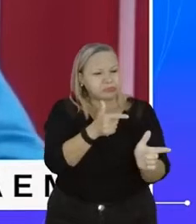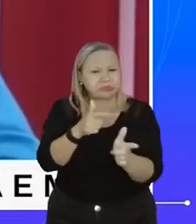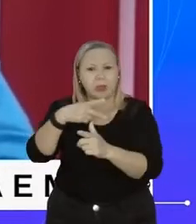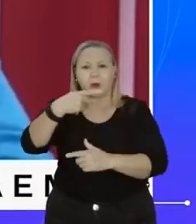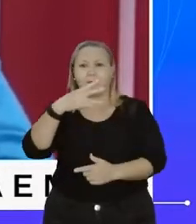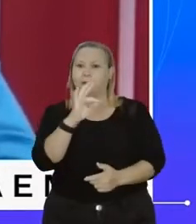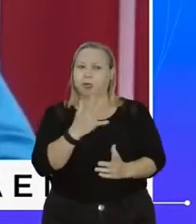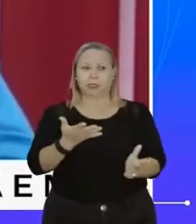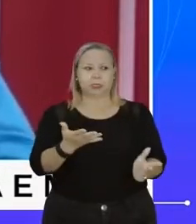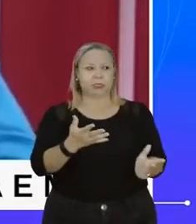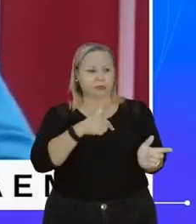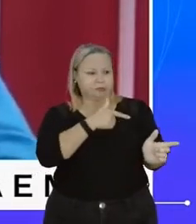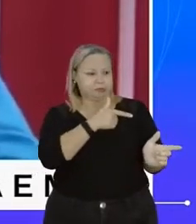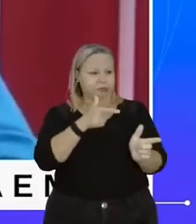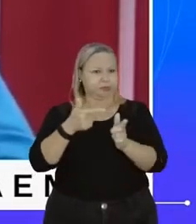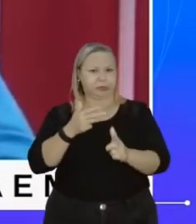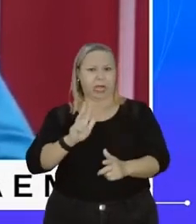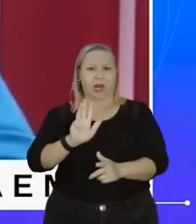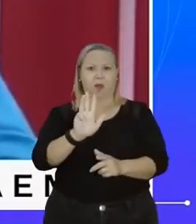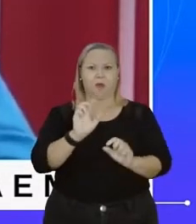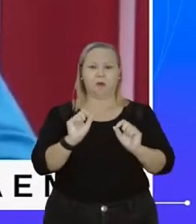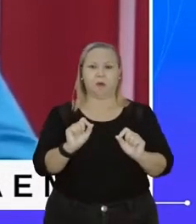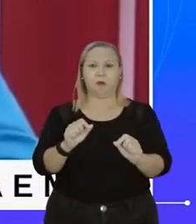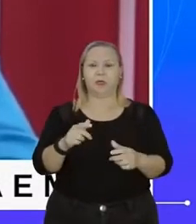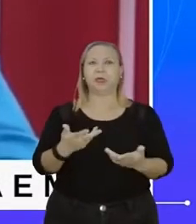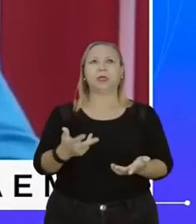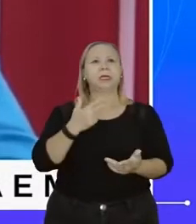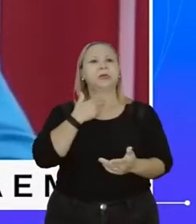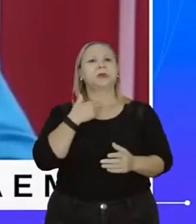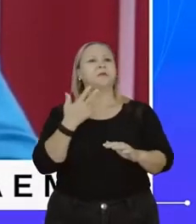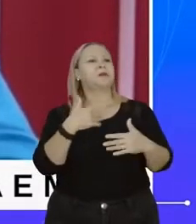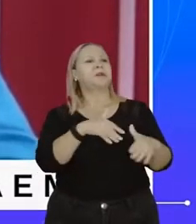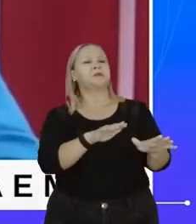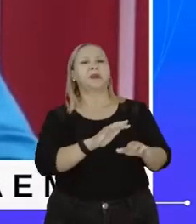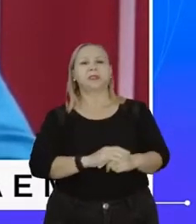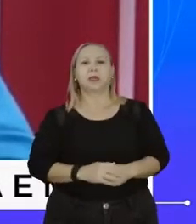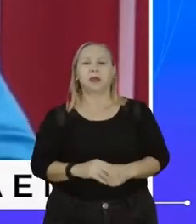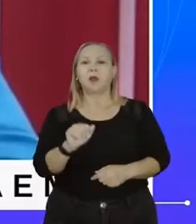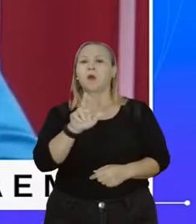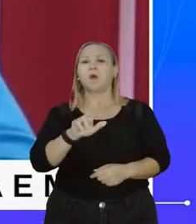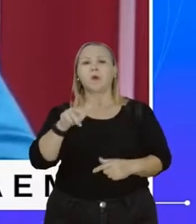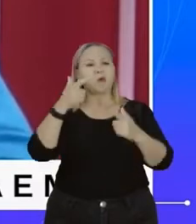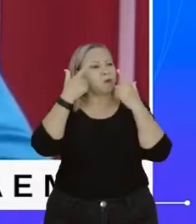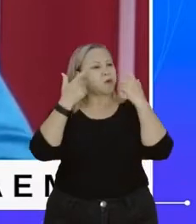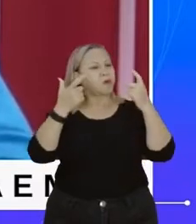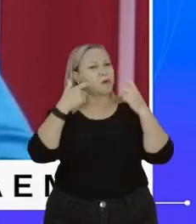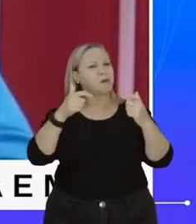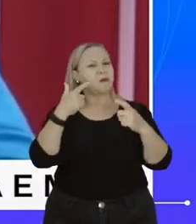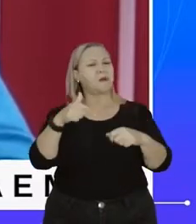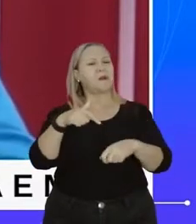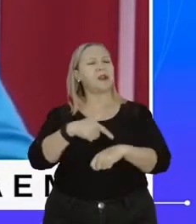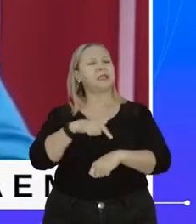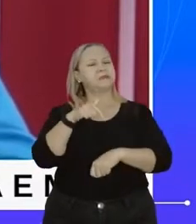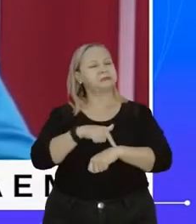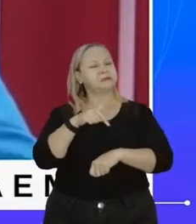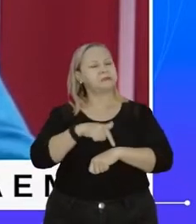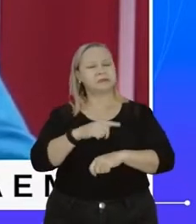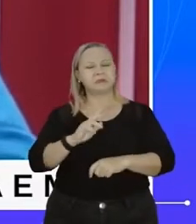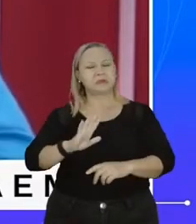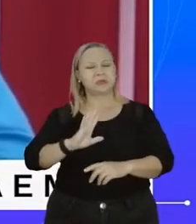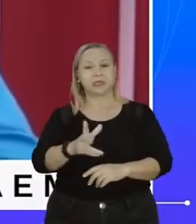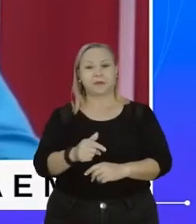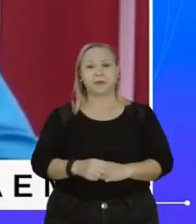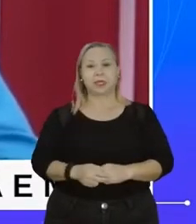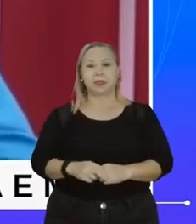metralhar Lula, não podemos deixar falar. Eles usam violência o tempo inteiro. Aí, quando diz que tem que